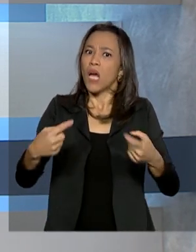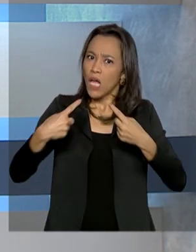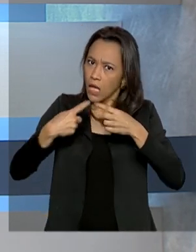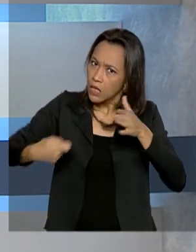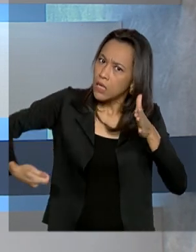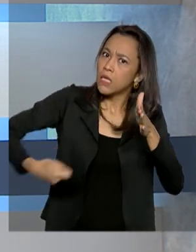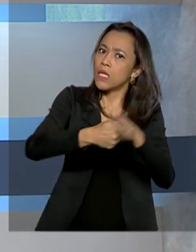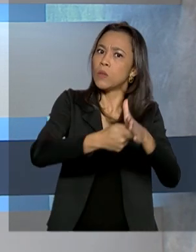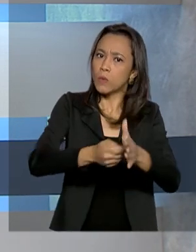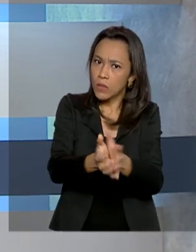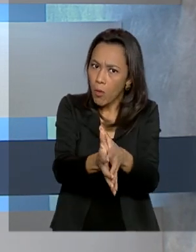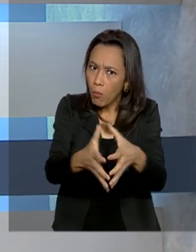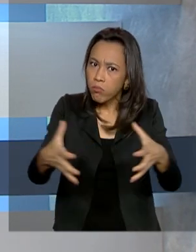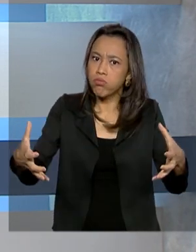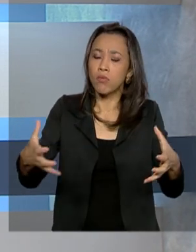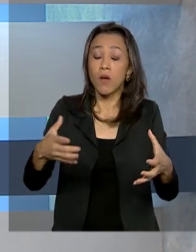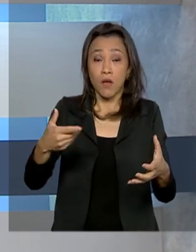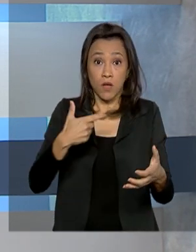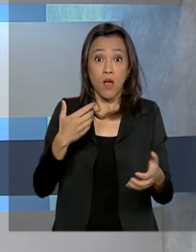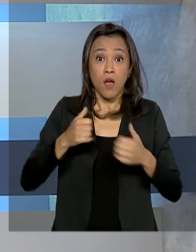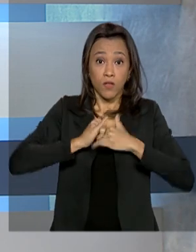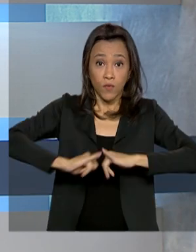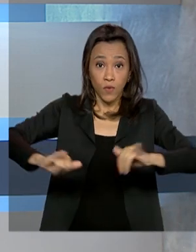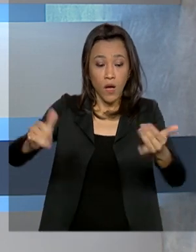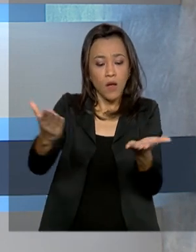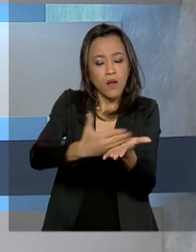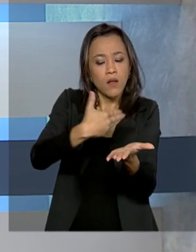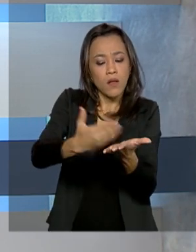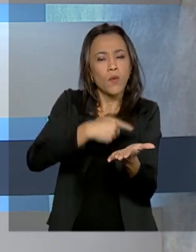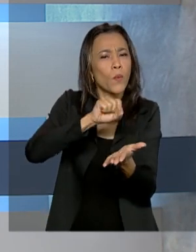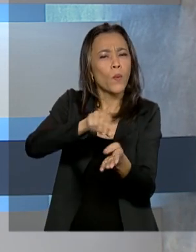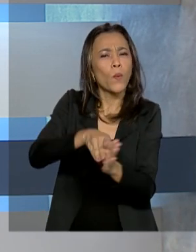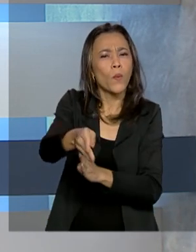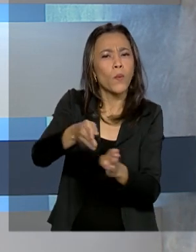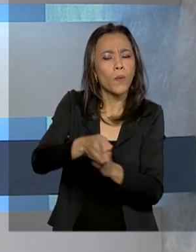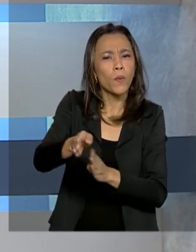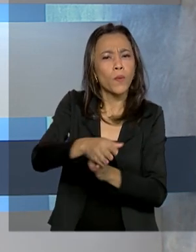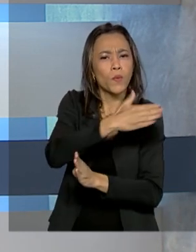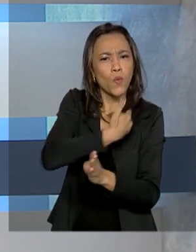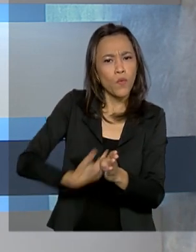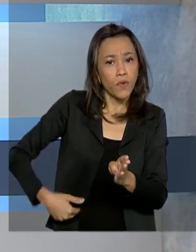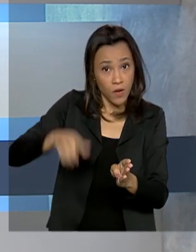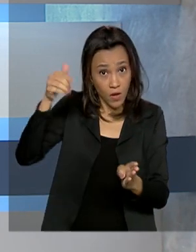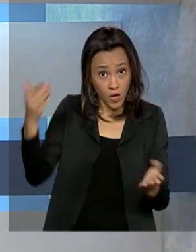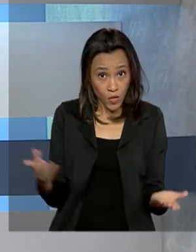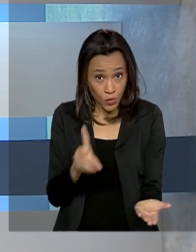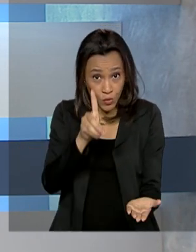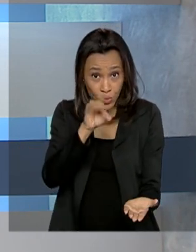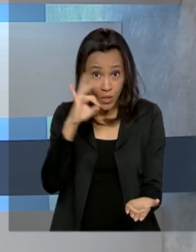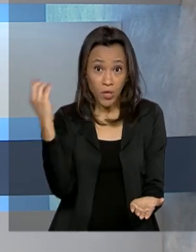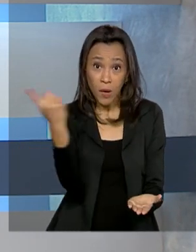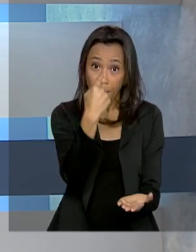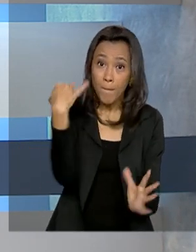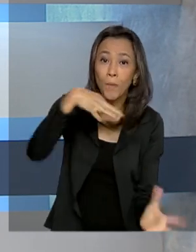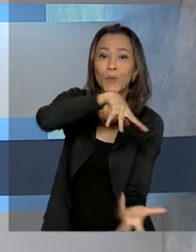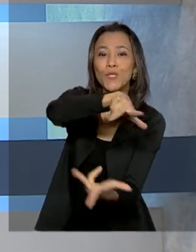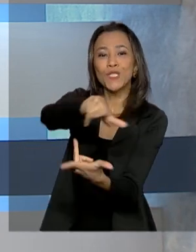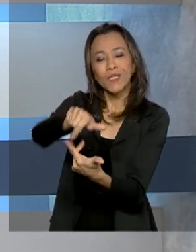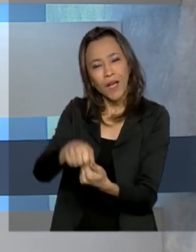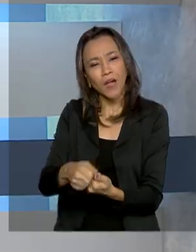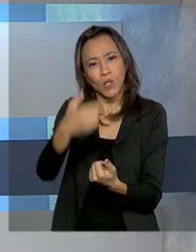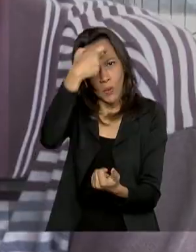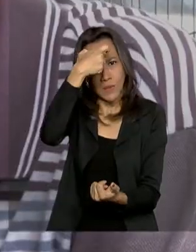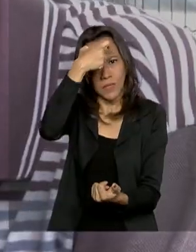aumentou. Uma cartilha foi lançada pelo governo nesta segunda-feira, Dia Mundial de Conscientização da Violência contra a Pessoa